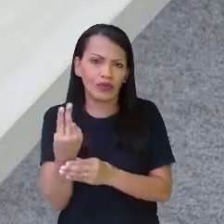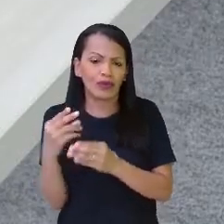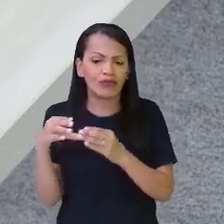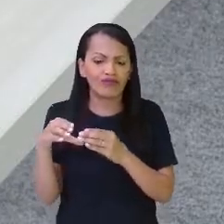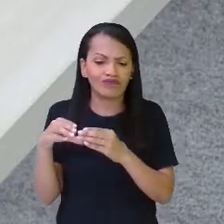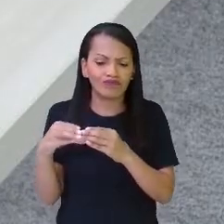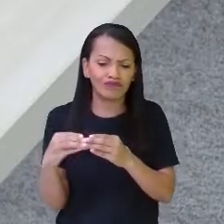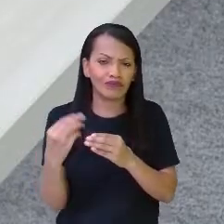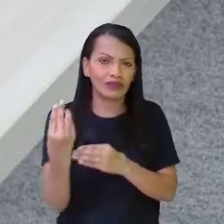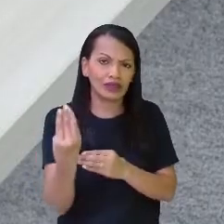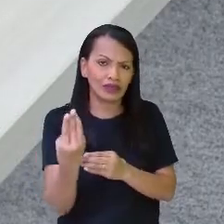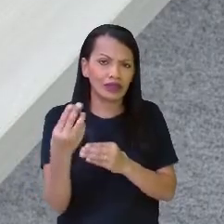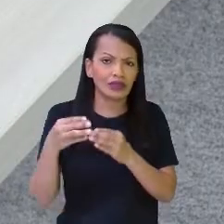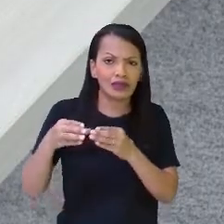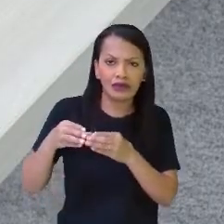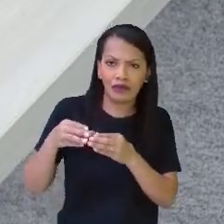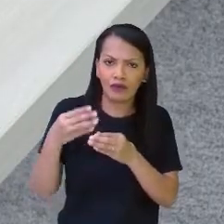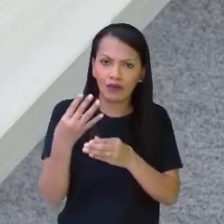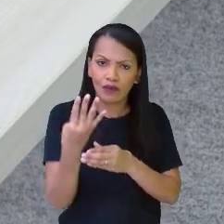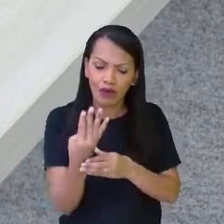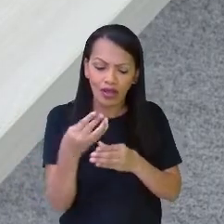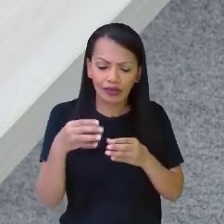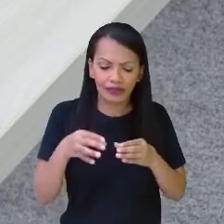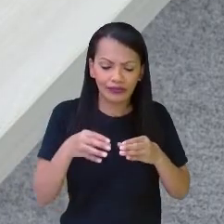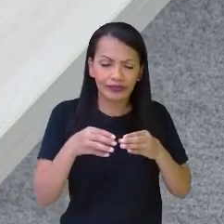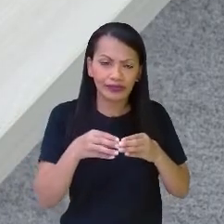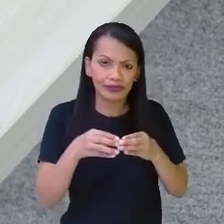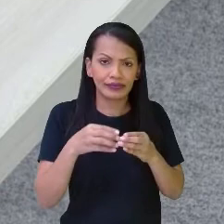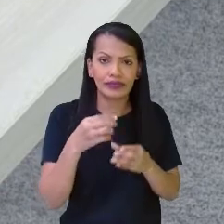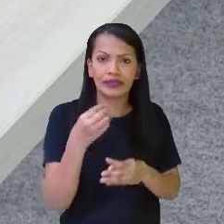5, vou afastar aqui,